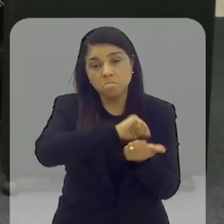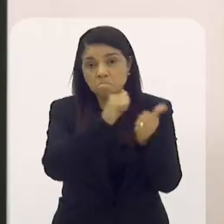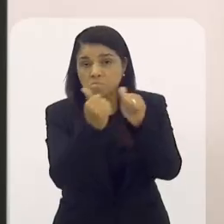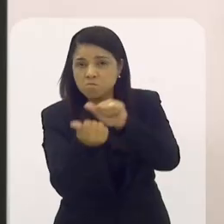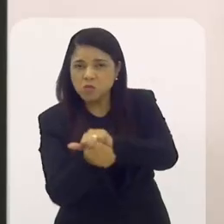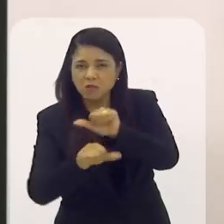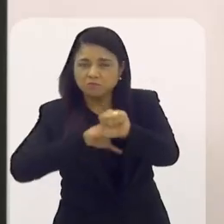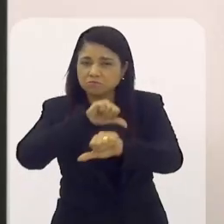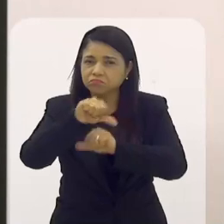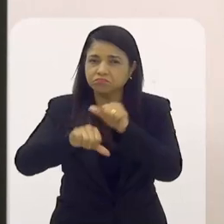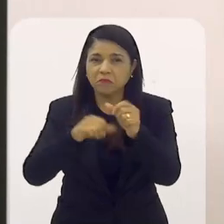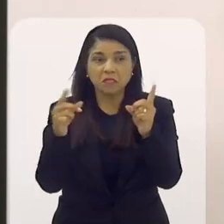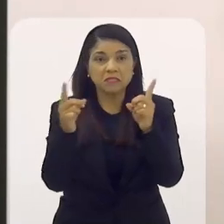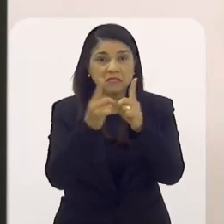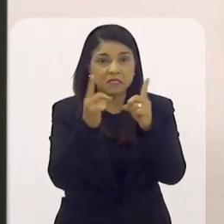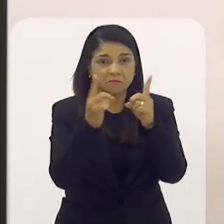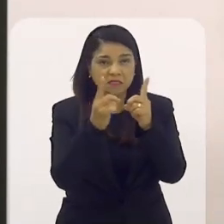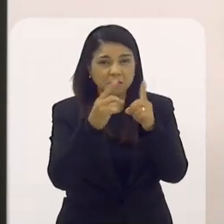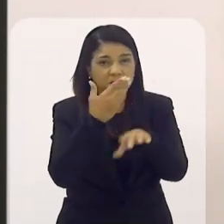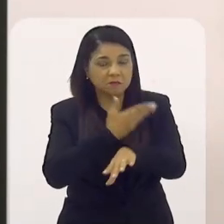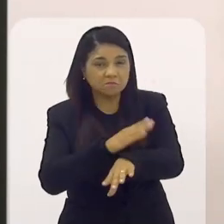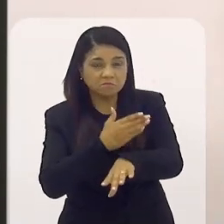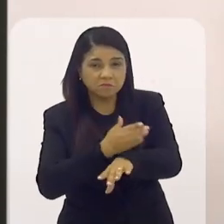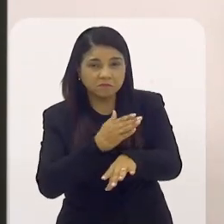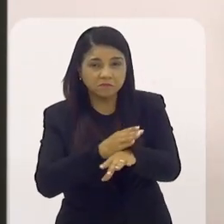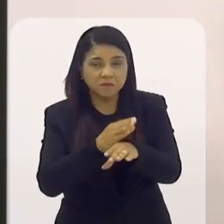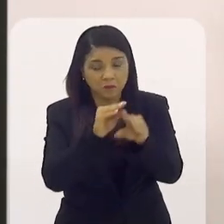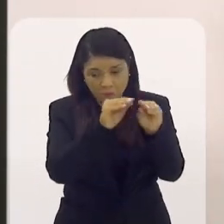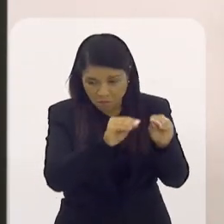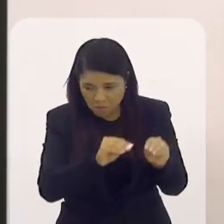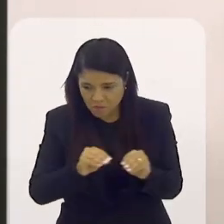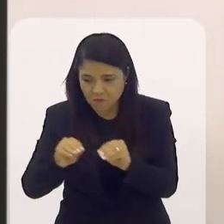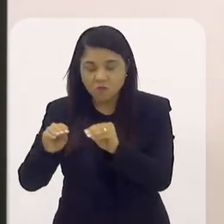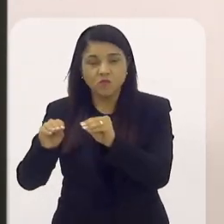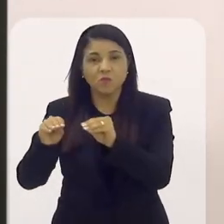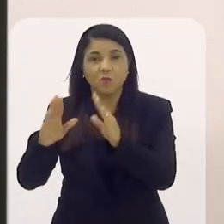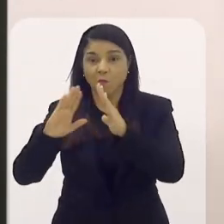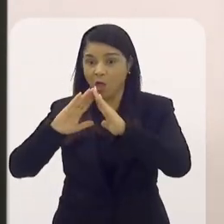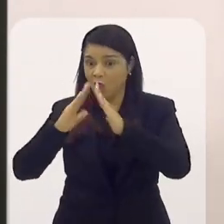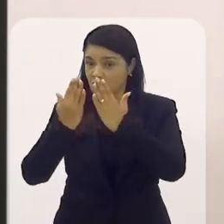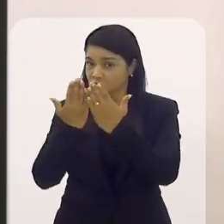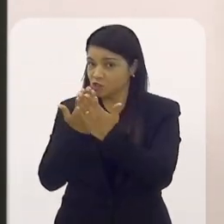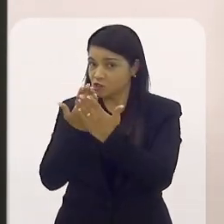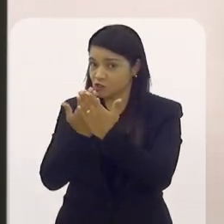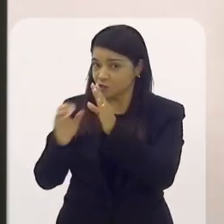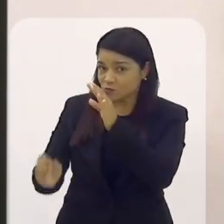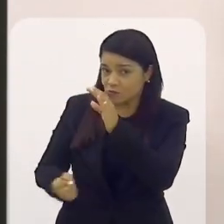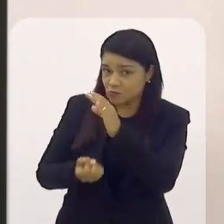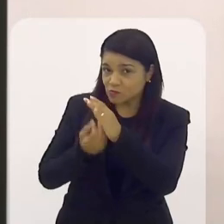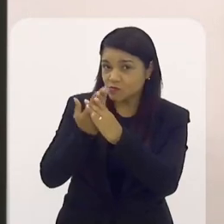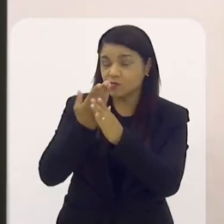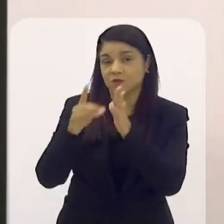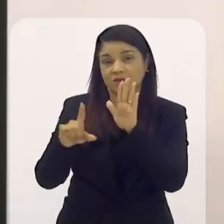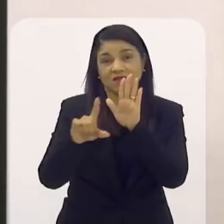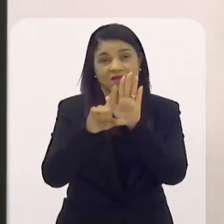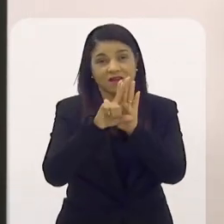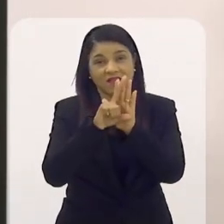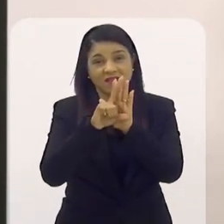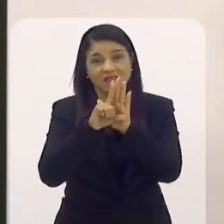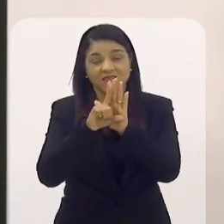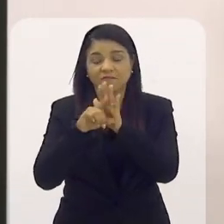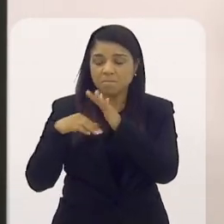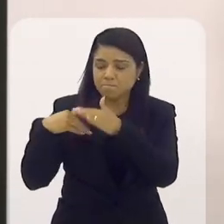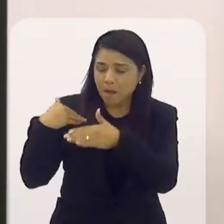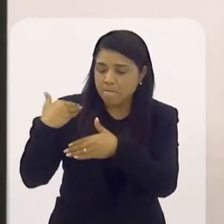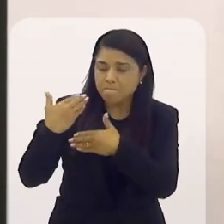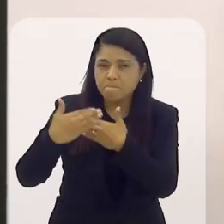concepção, a partir de um departamento de treinamento para uma Escola do Legislativo, foi uma mudança que foi